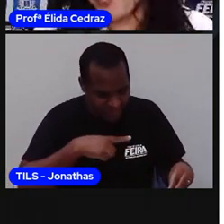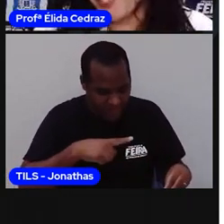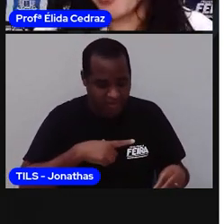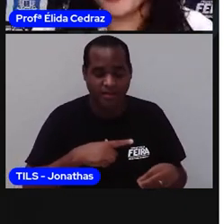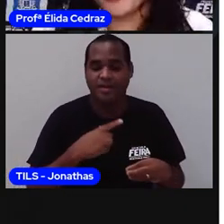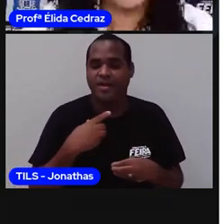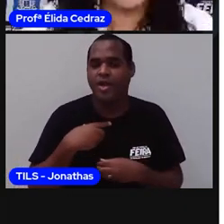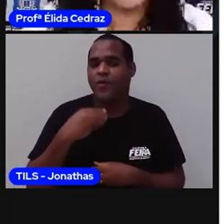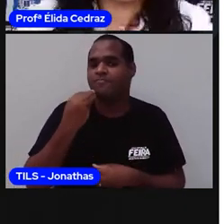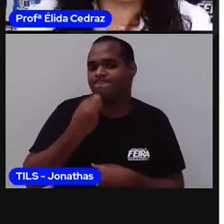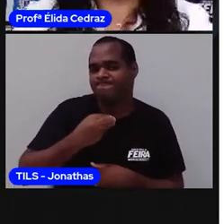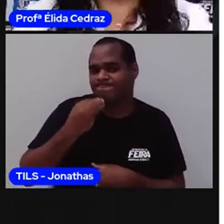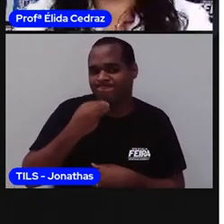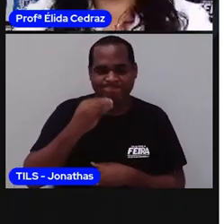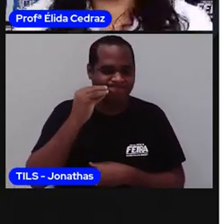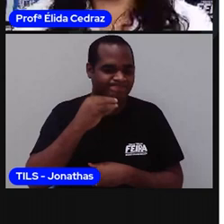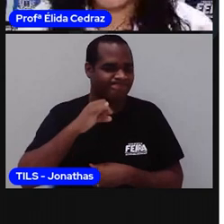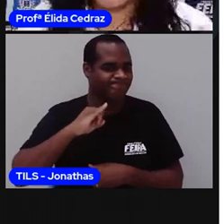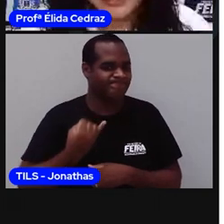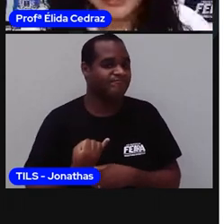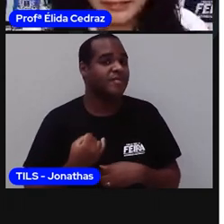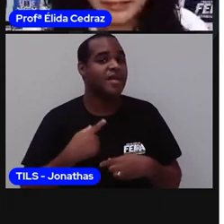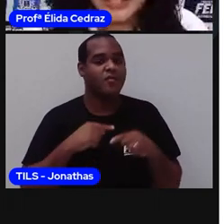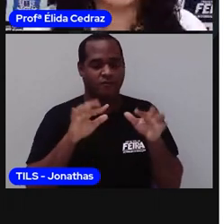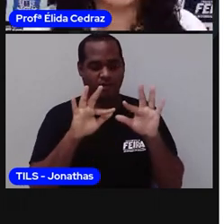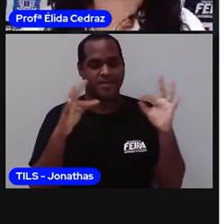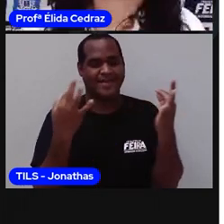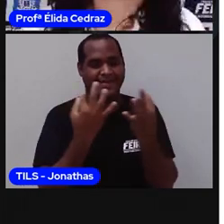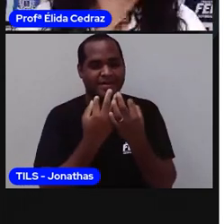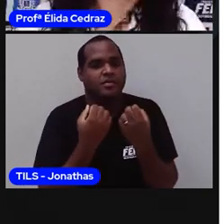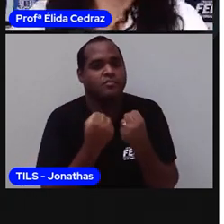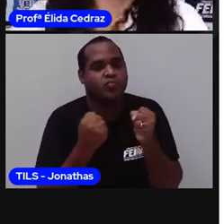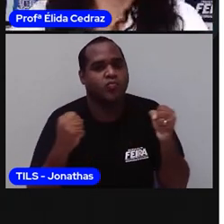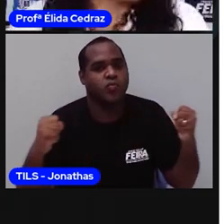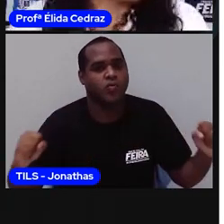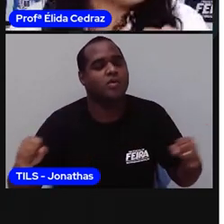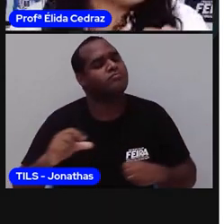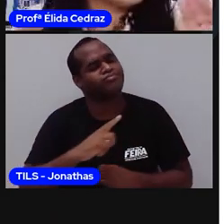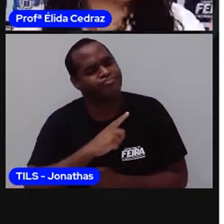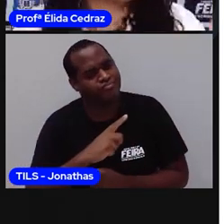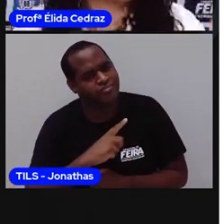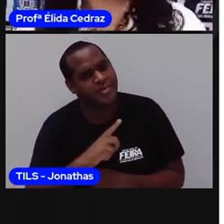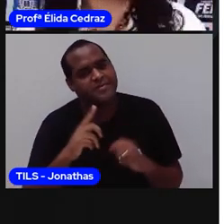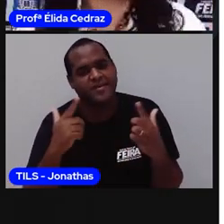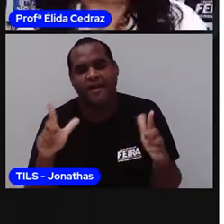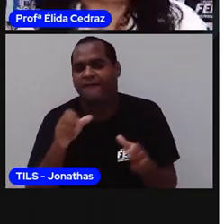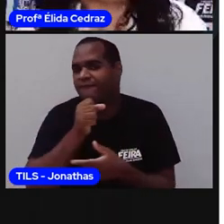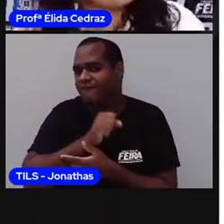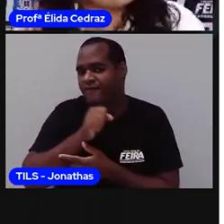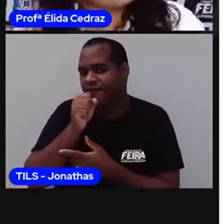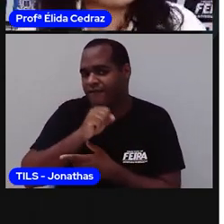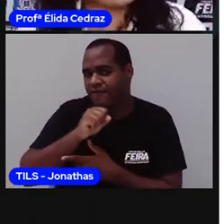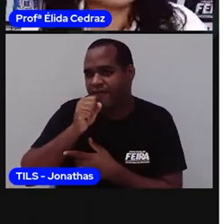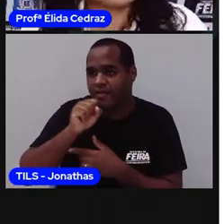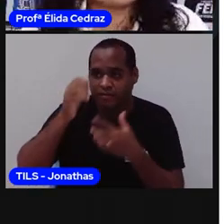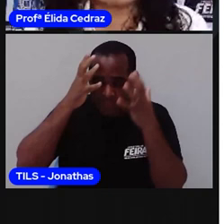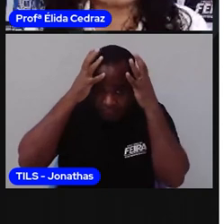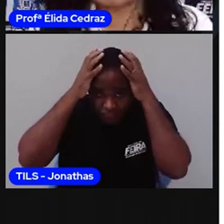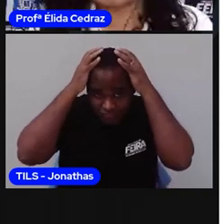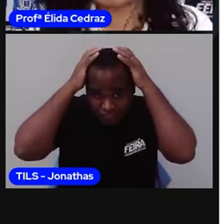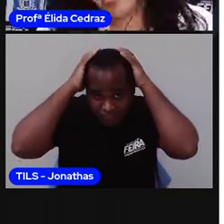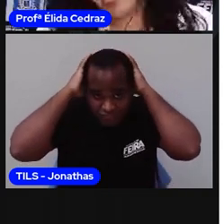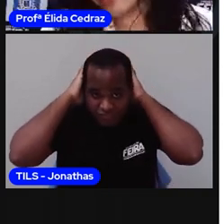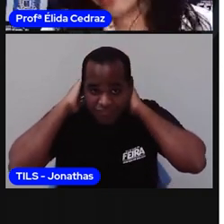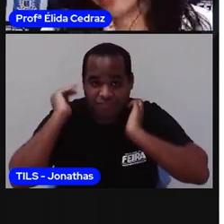oportunidade de ver uma família bem grande e com muitos velhinhos de cabelinhos brancos.